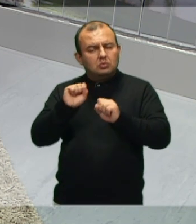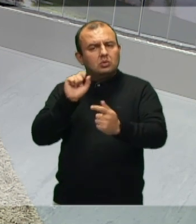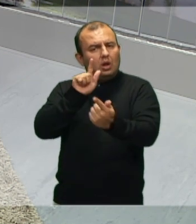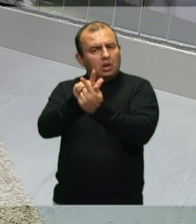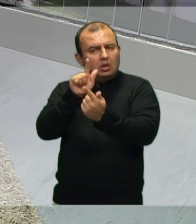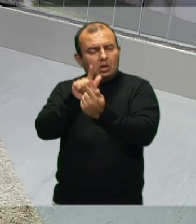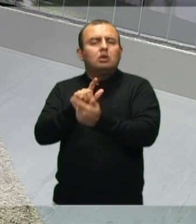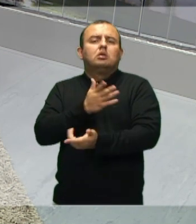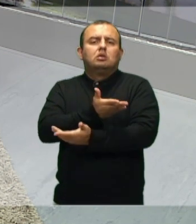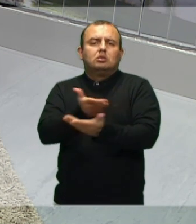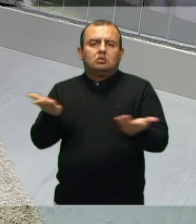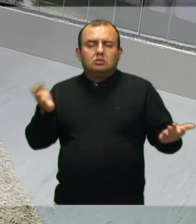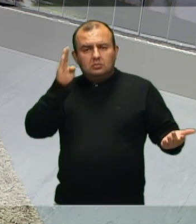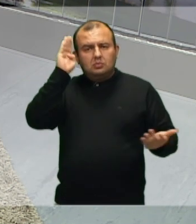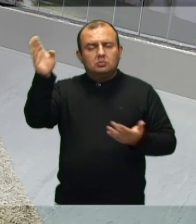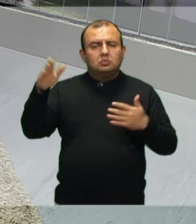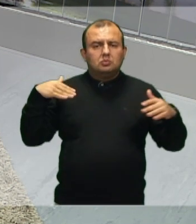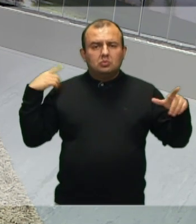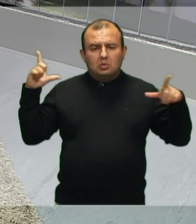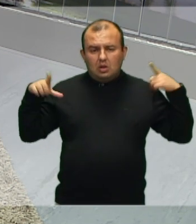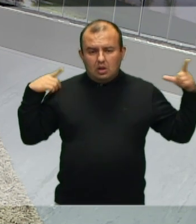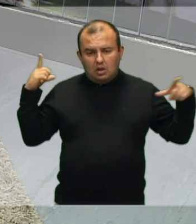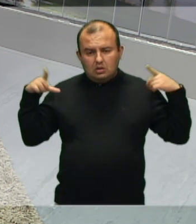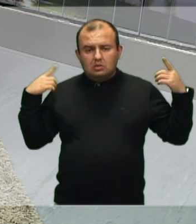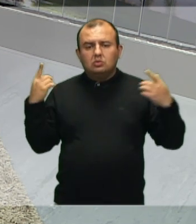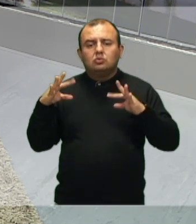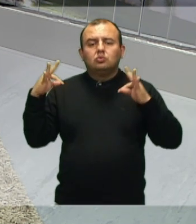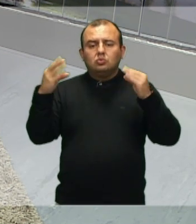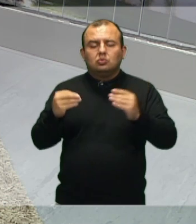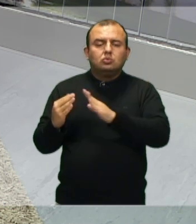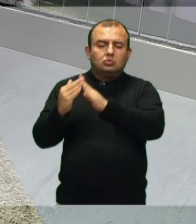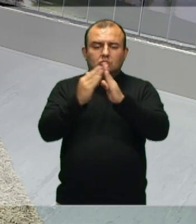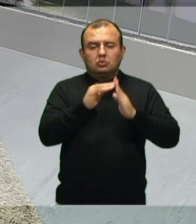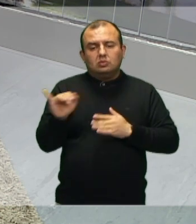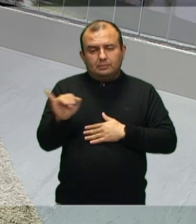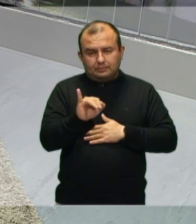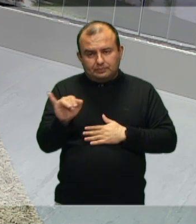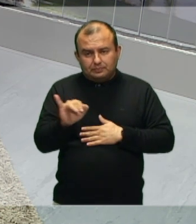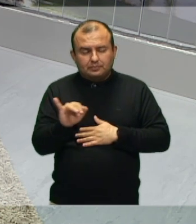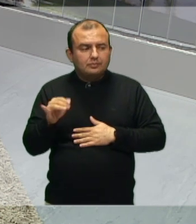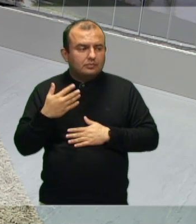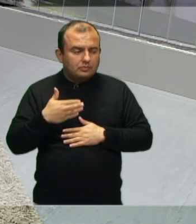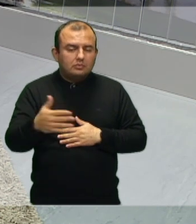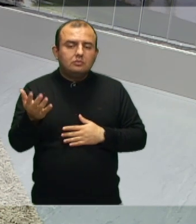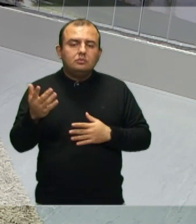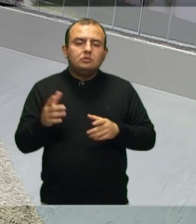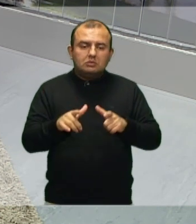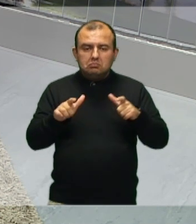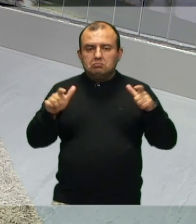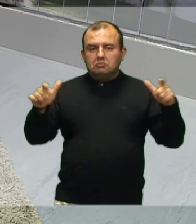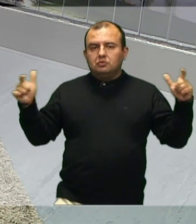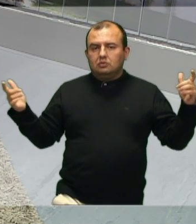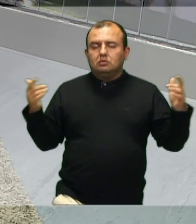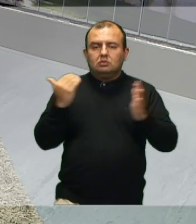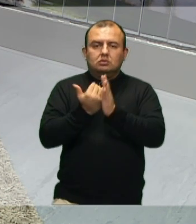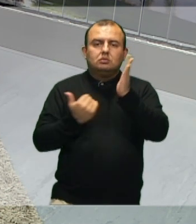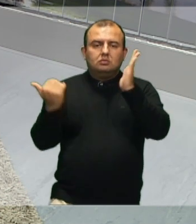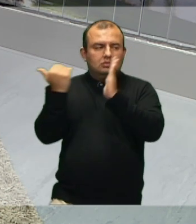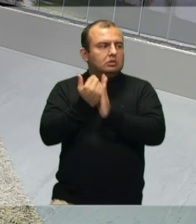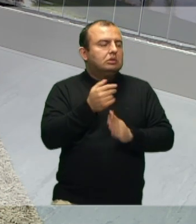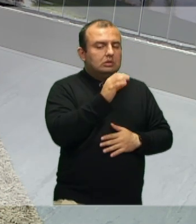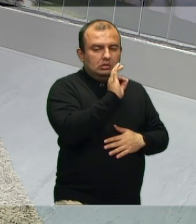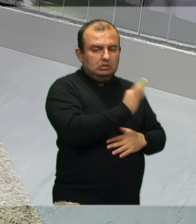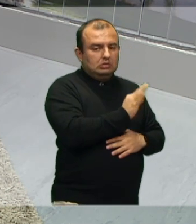principalmente para o lazer de todos os moradores de Itajaí, que vai se adensando a cada dia, não é, Ricardo?